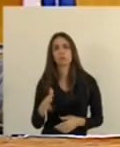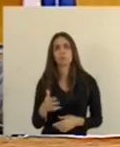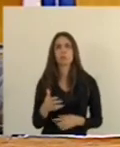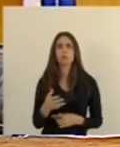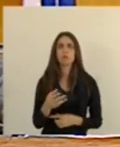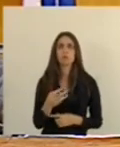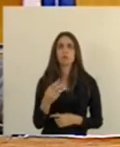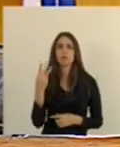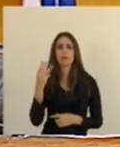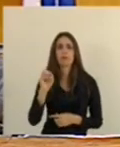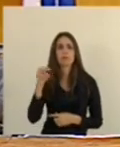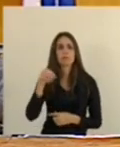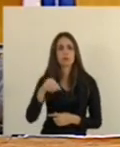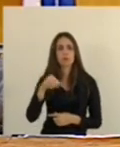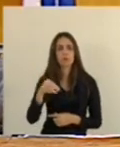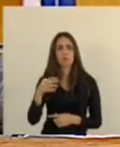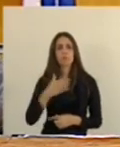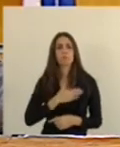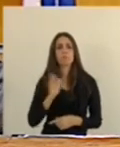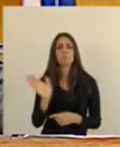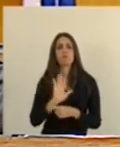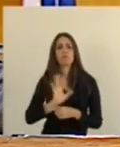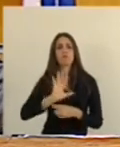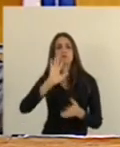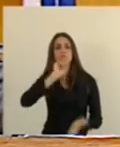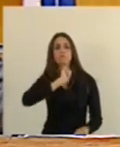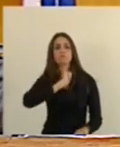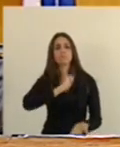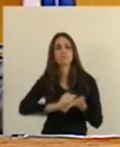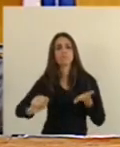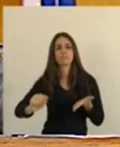Cerca de meia hora Para que o meu vídeo Saísse do ar